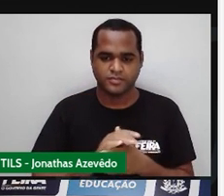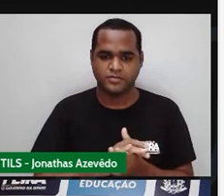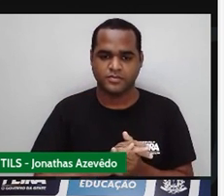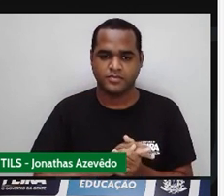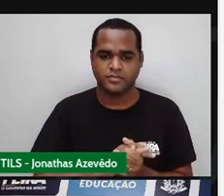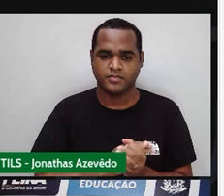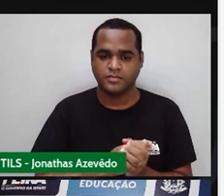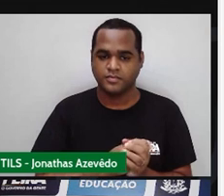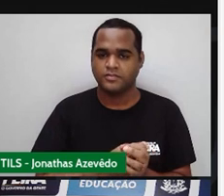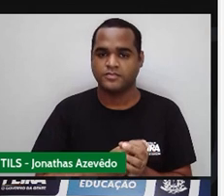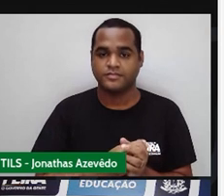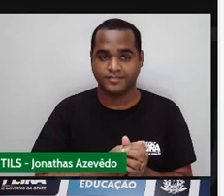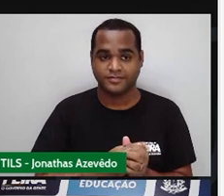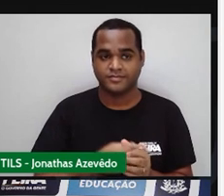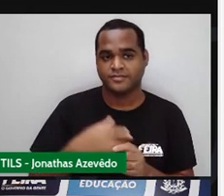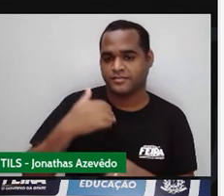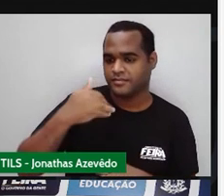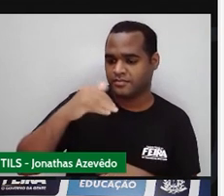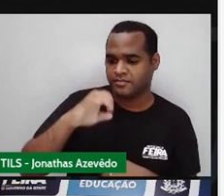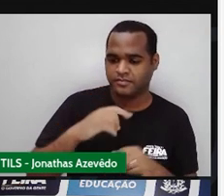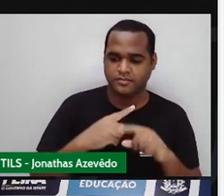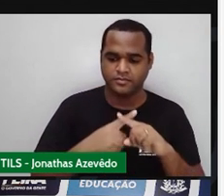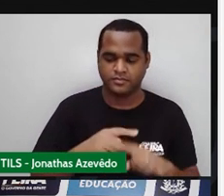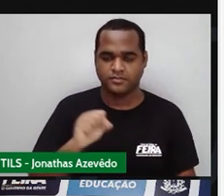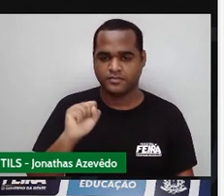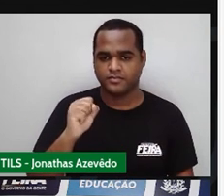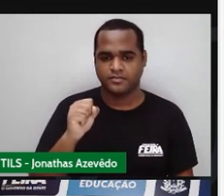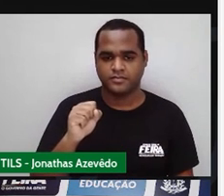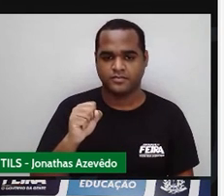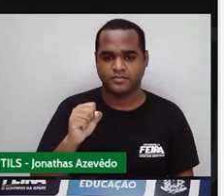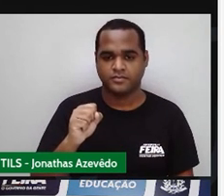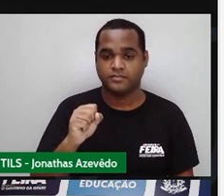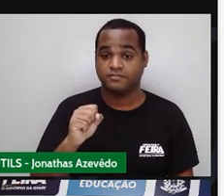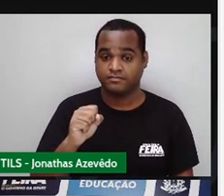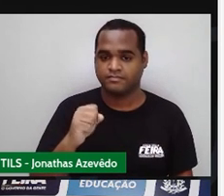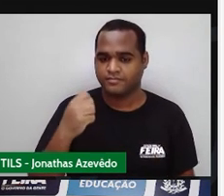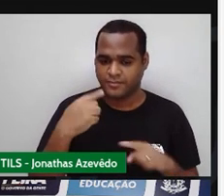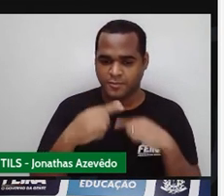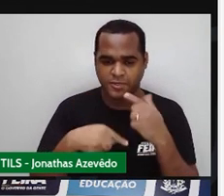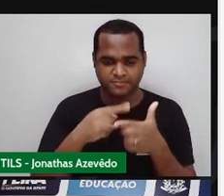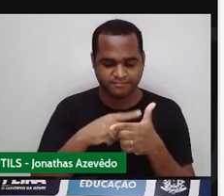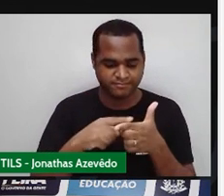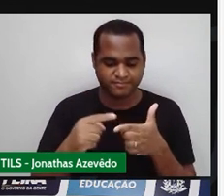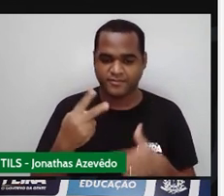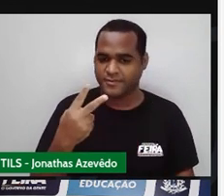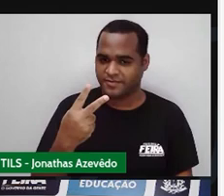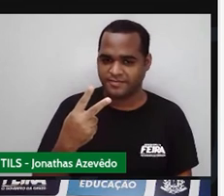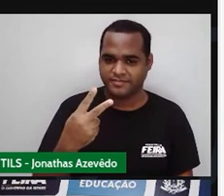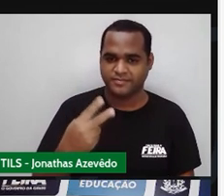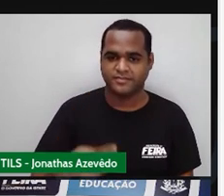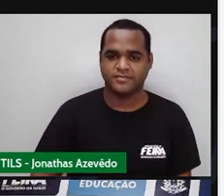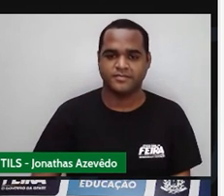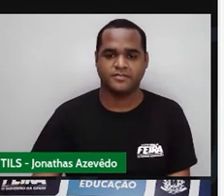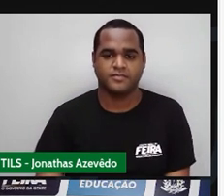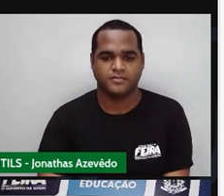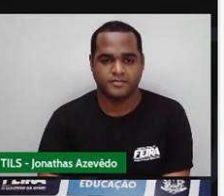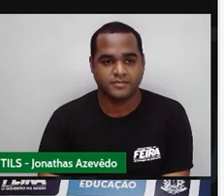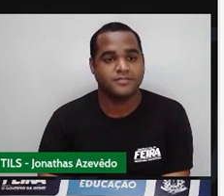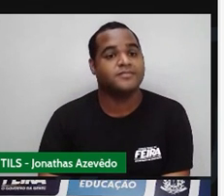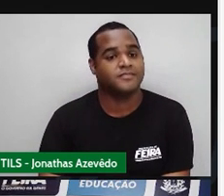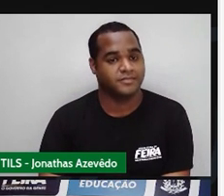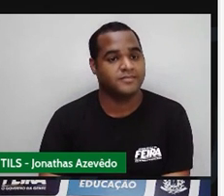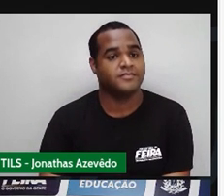E depois que você fizesse 10 vezes 8, você divide por 2, tá? Bom.